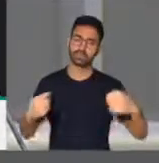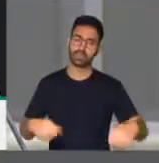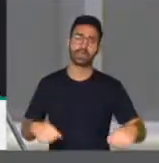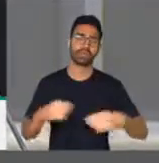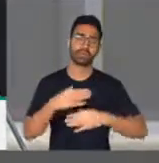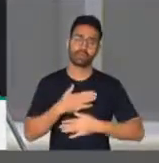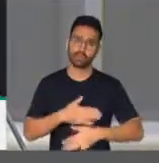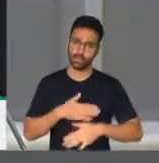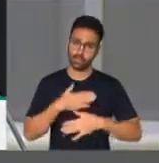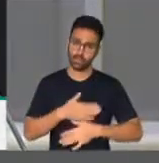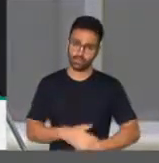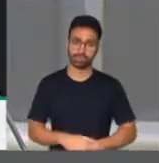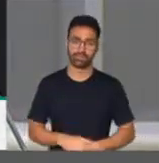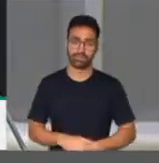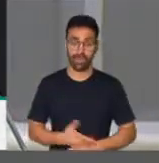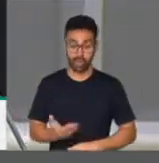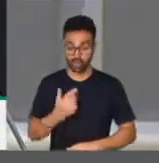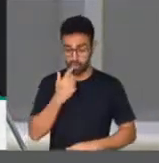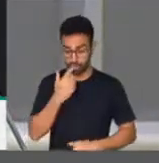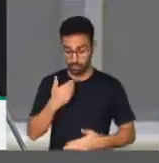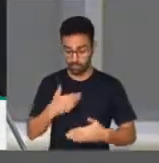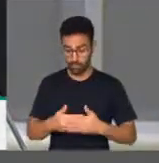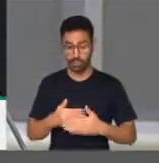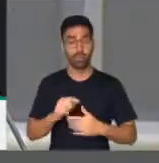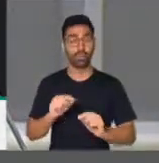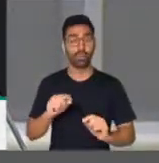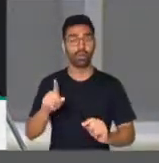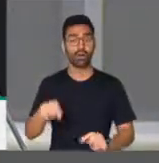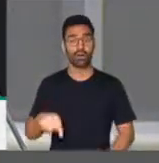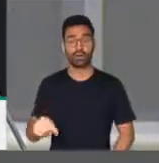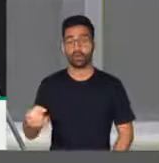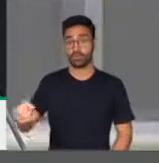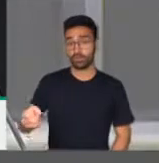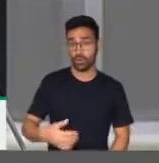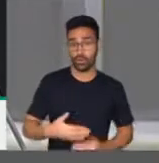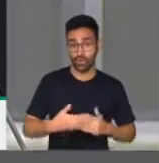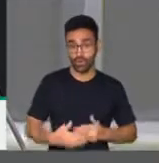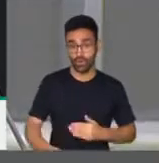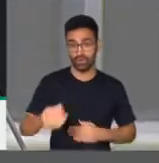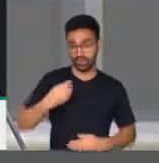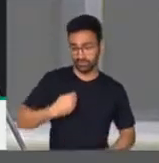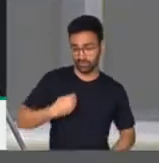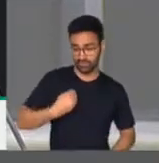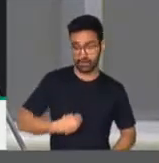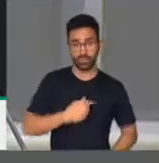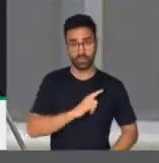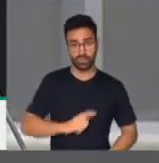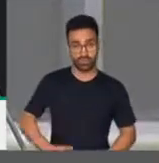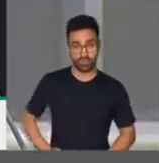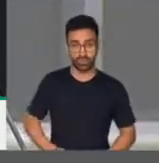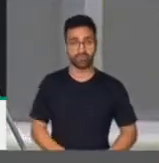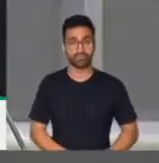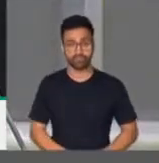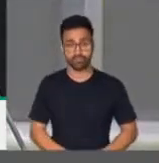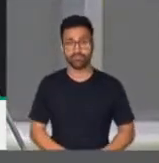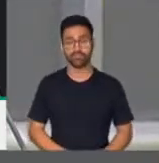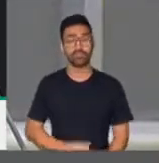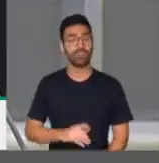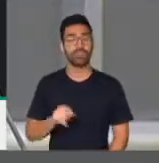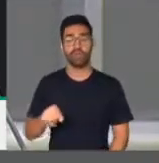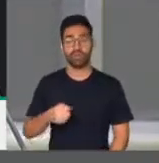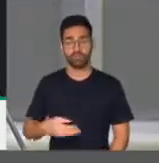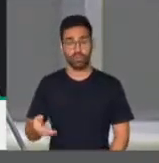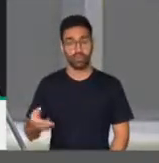quando nós estamos nos aproximando de um novo ciclo de governo, um governo que assume